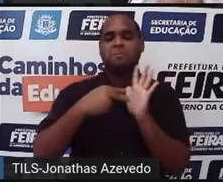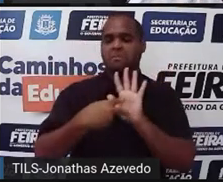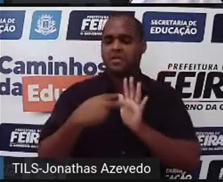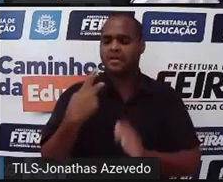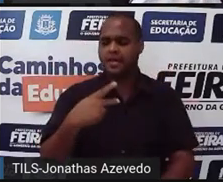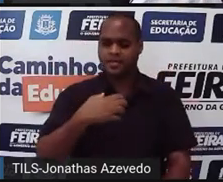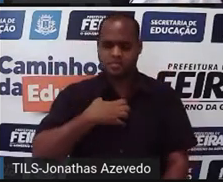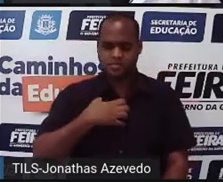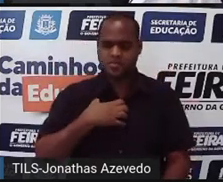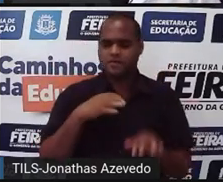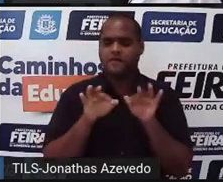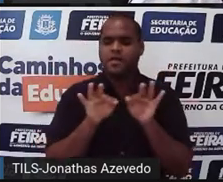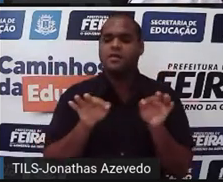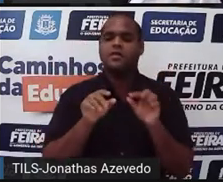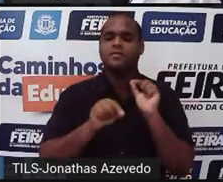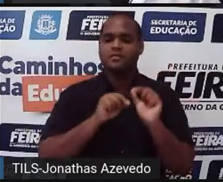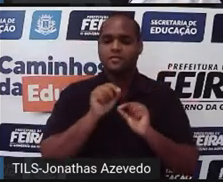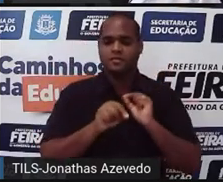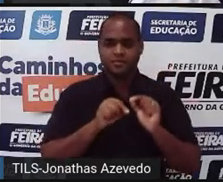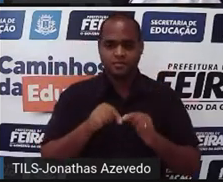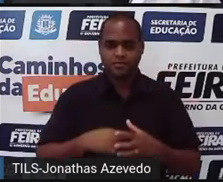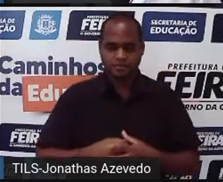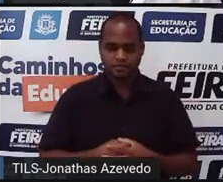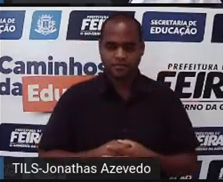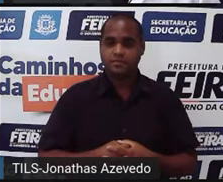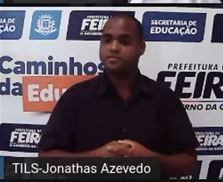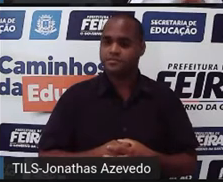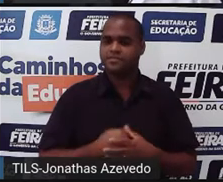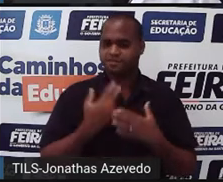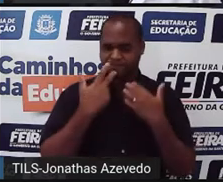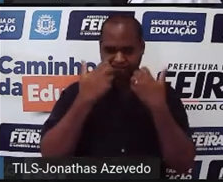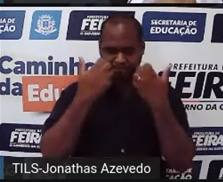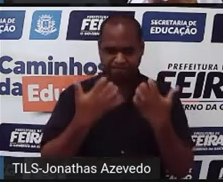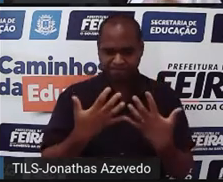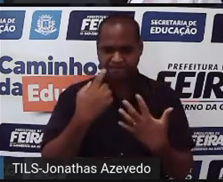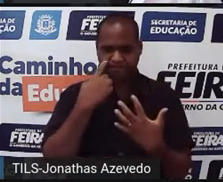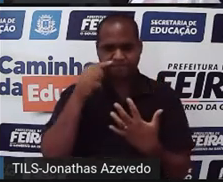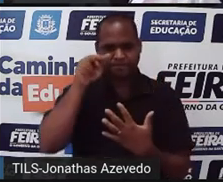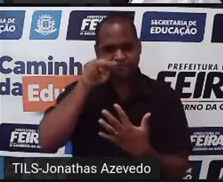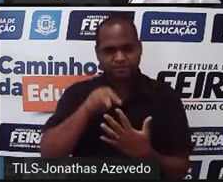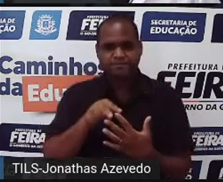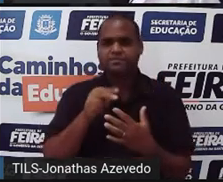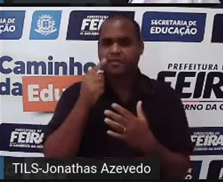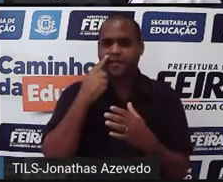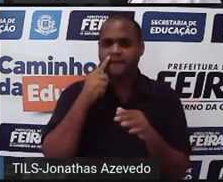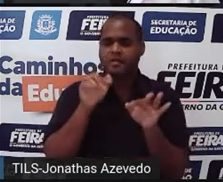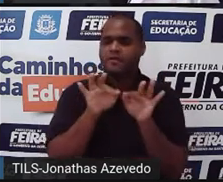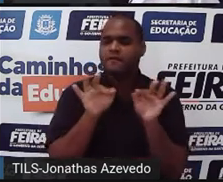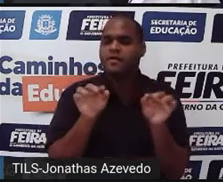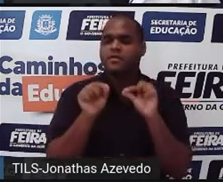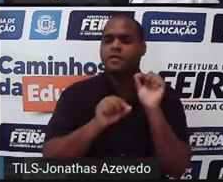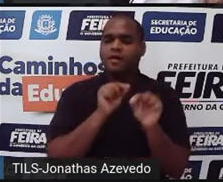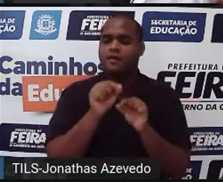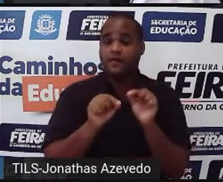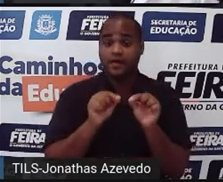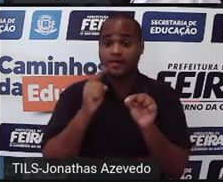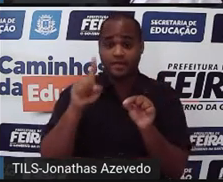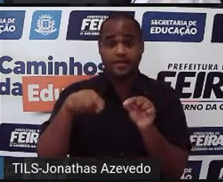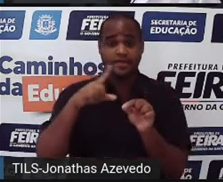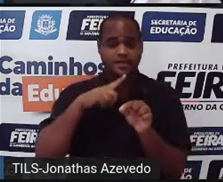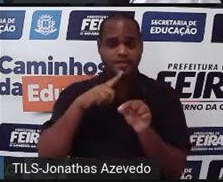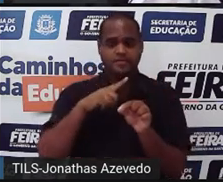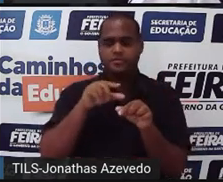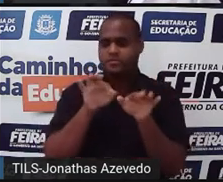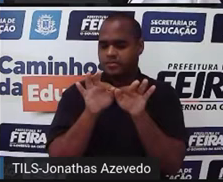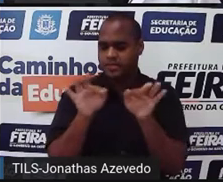dessa frase? E aí eu vou dizer aqui para você, Quando a gente lê essa frase da forma como ela está